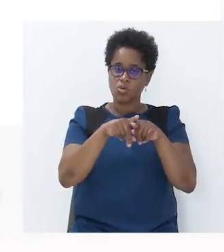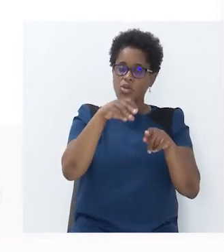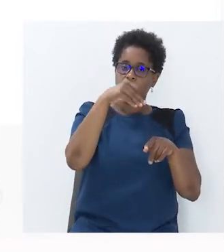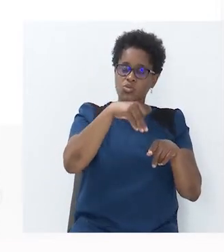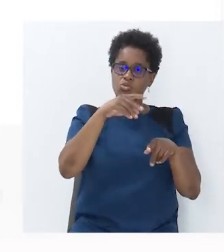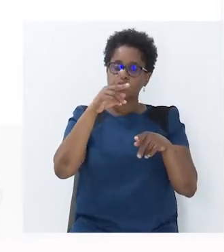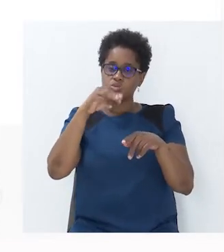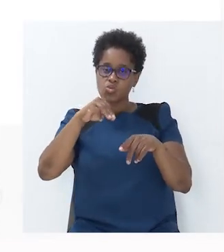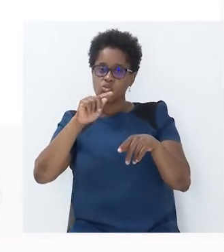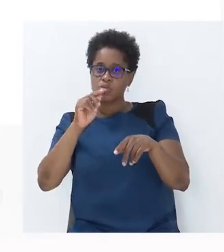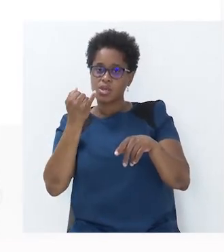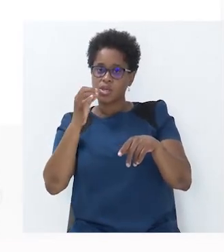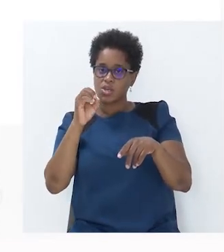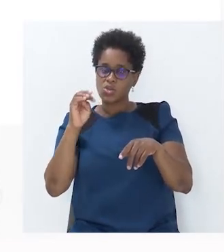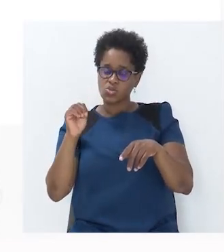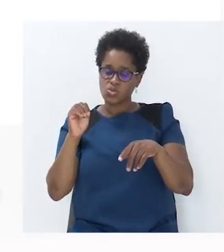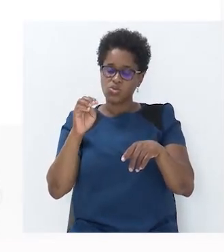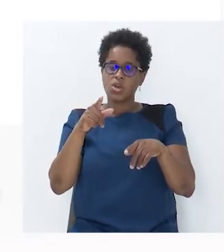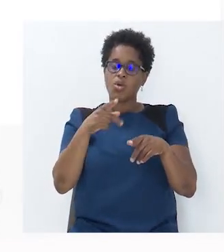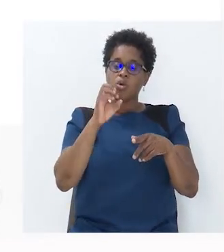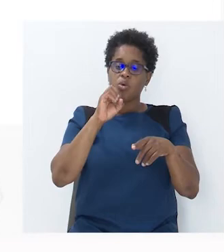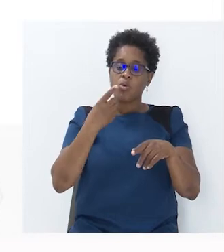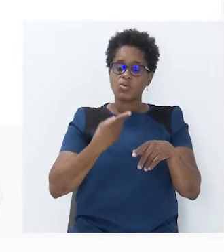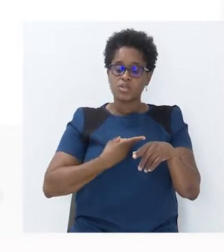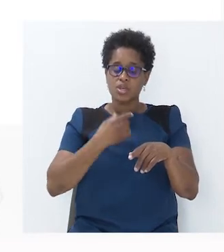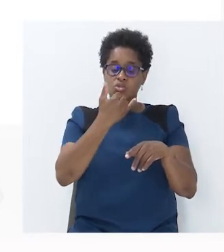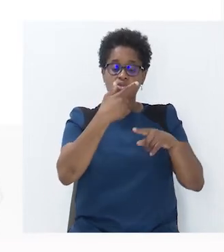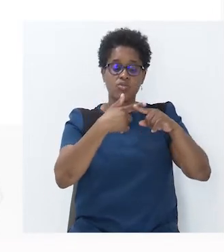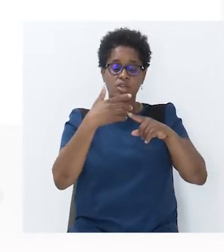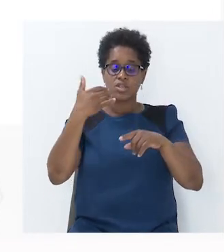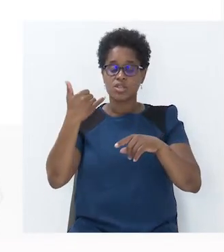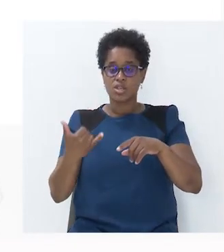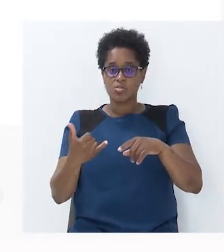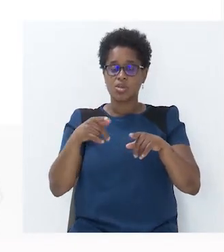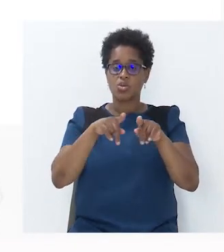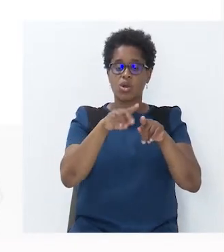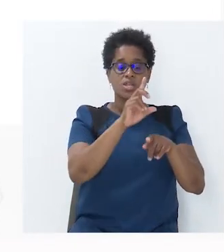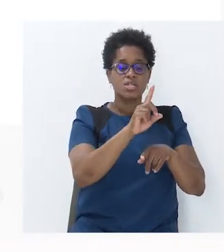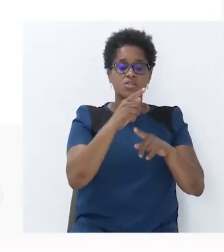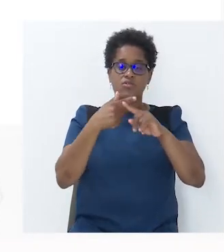Ou seja, 2 vezes Y é igual a 6 vezes 40.